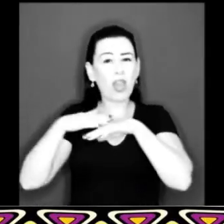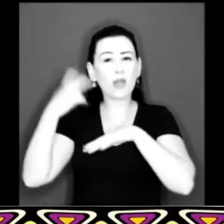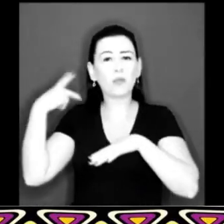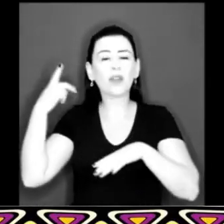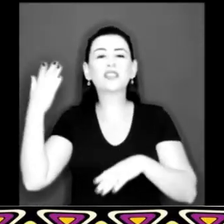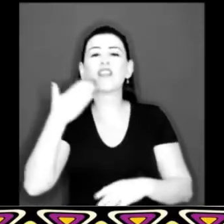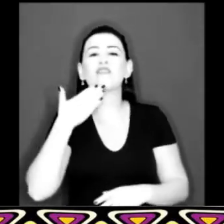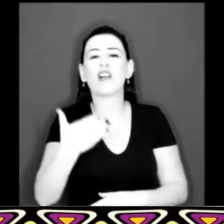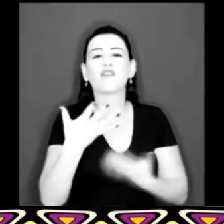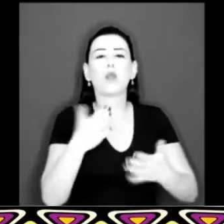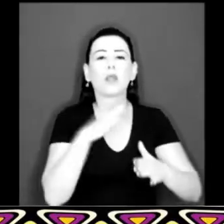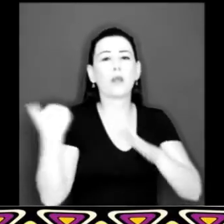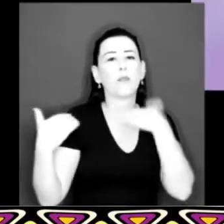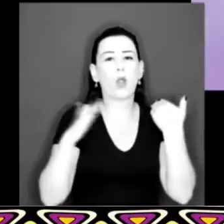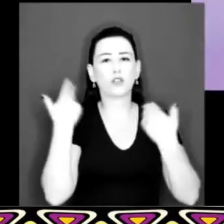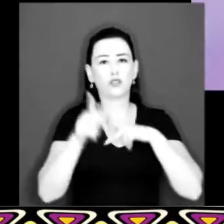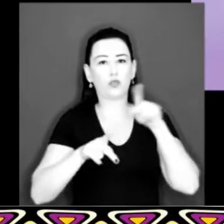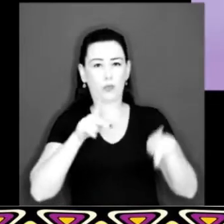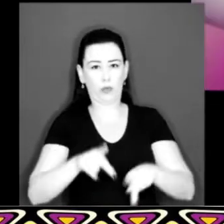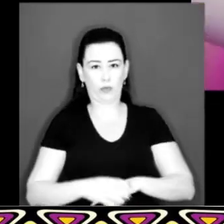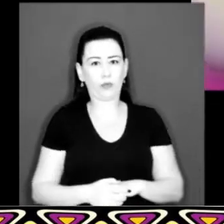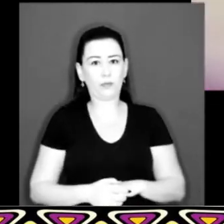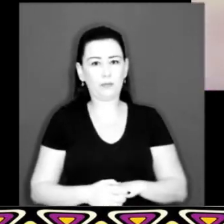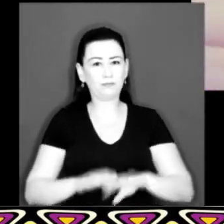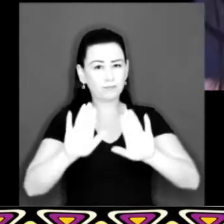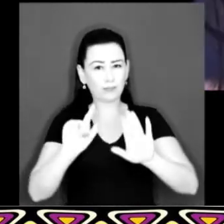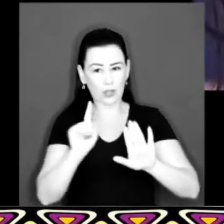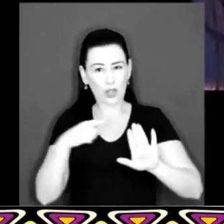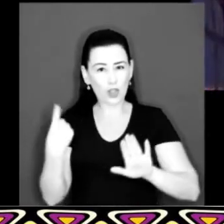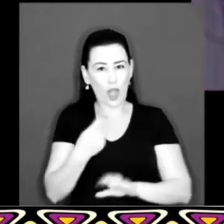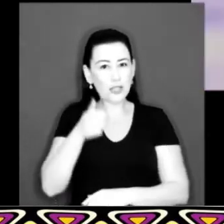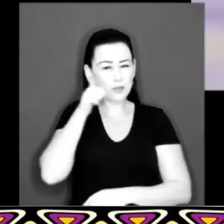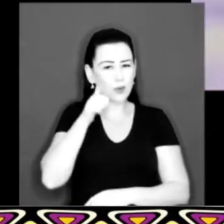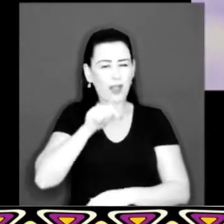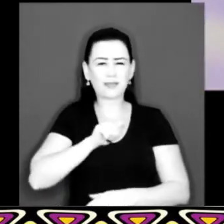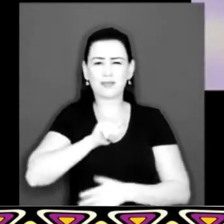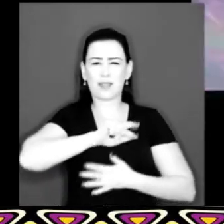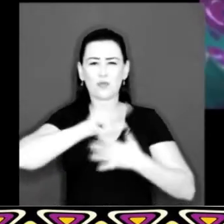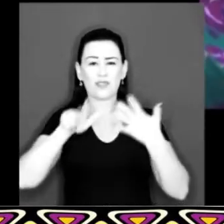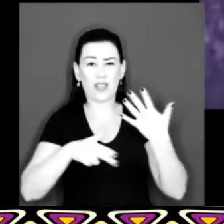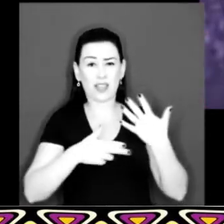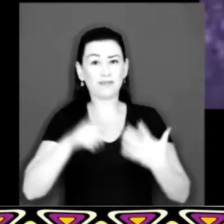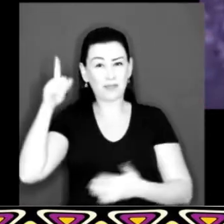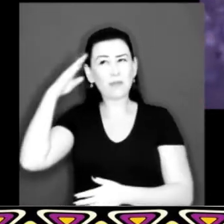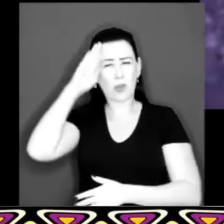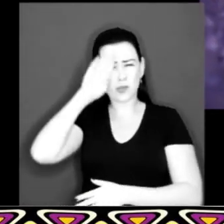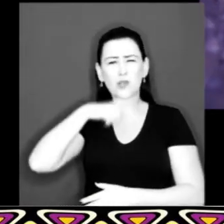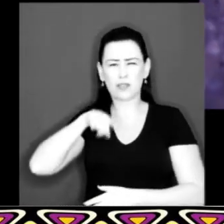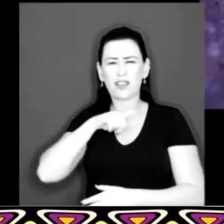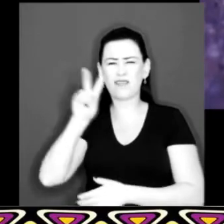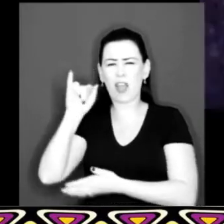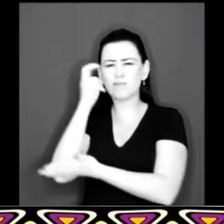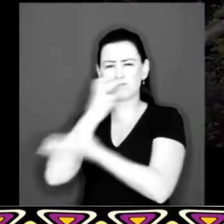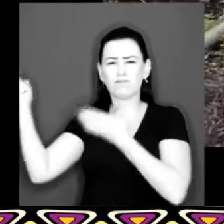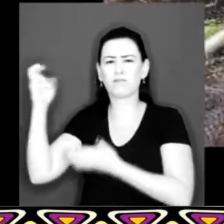defesa da morte Mas mulheres Somos muitas e diversas E Bolsonaro segue na nossa mira Um pit